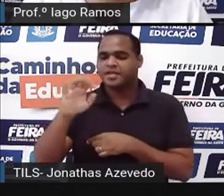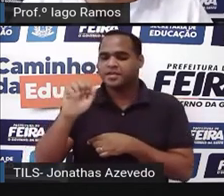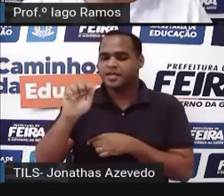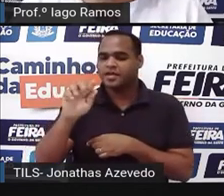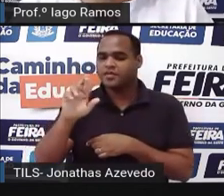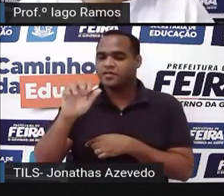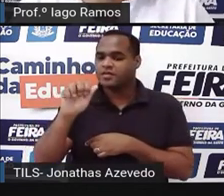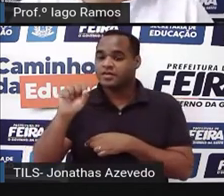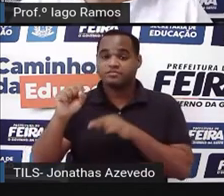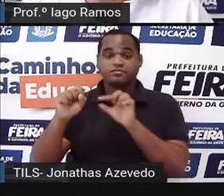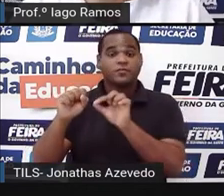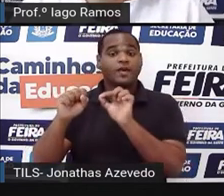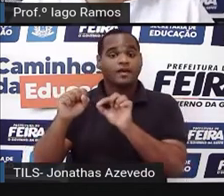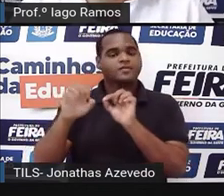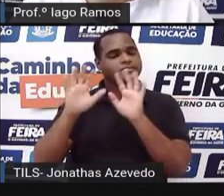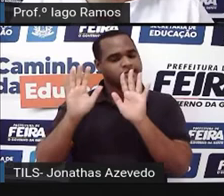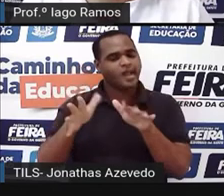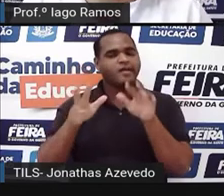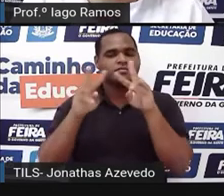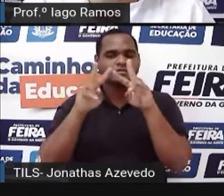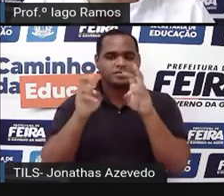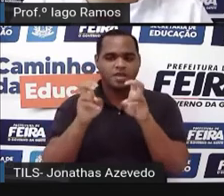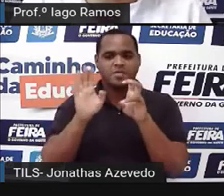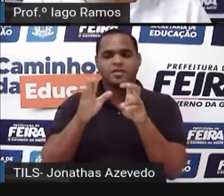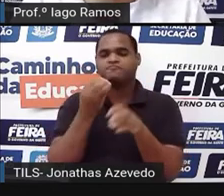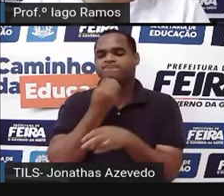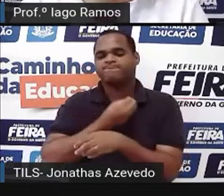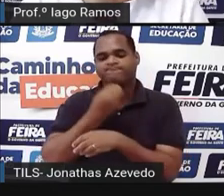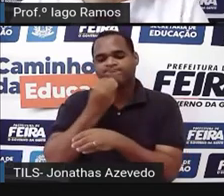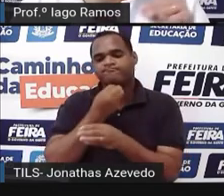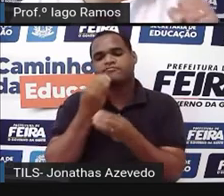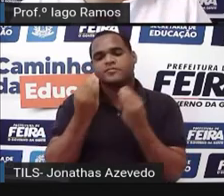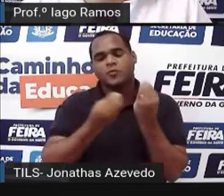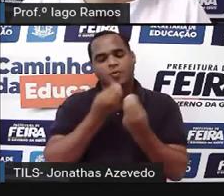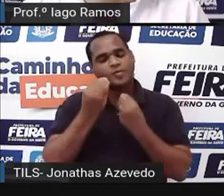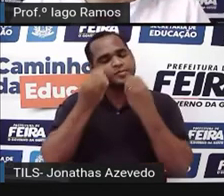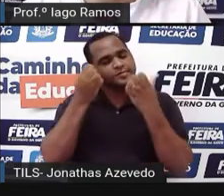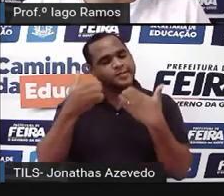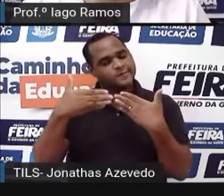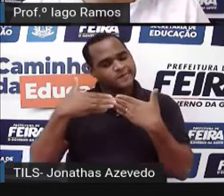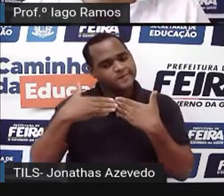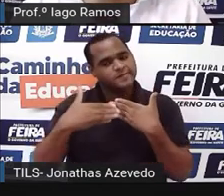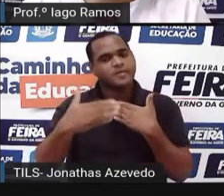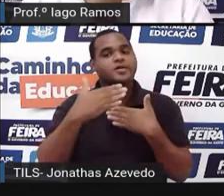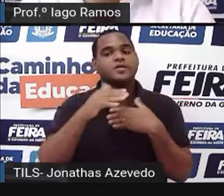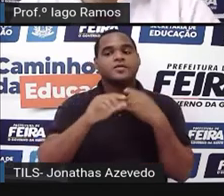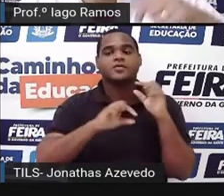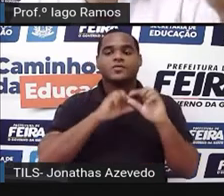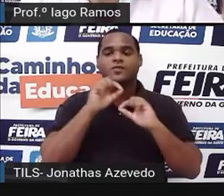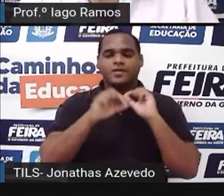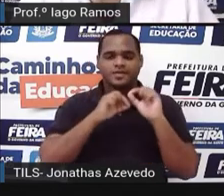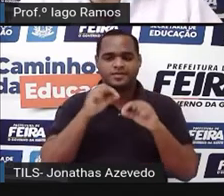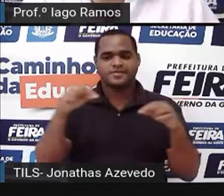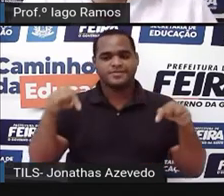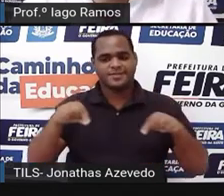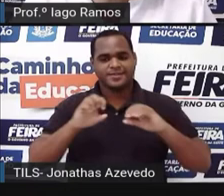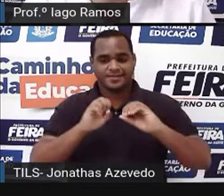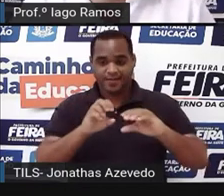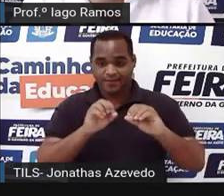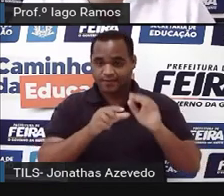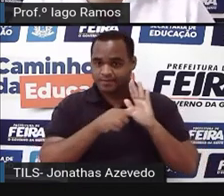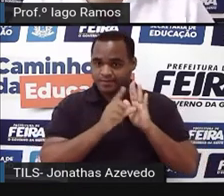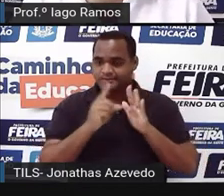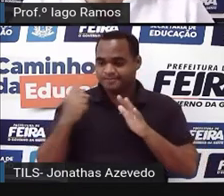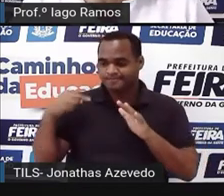de Pitágoras já foi um tema que a gente teve a oportunidade de acompanhar por aqui na aula anterior